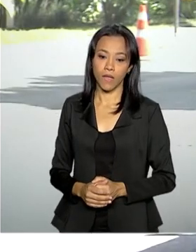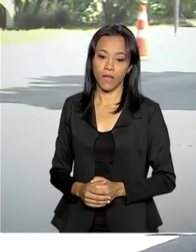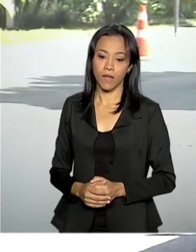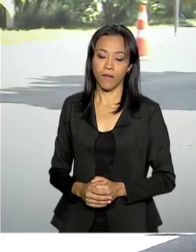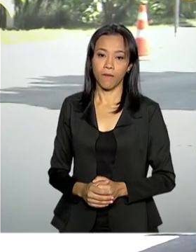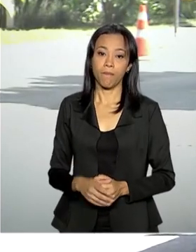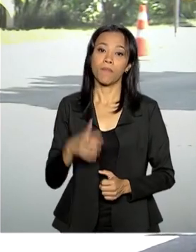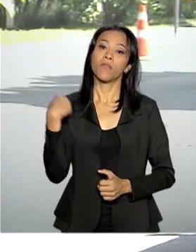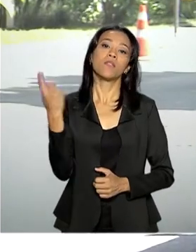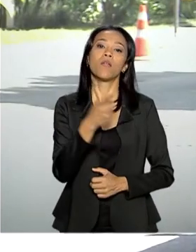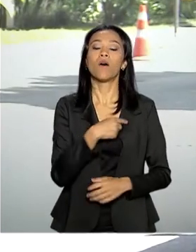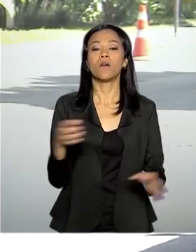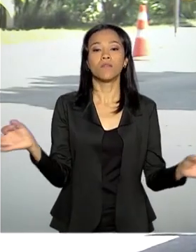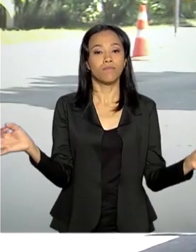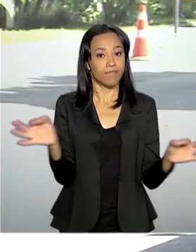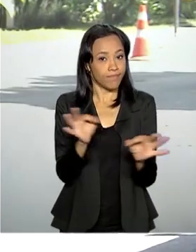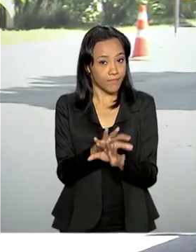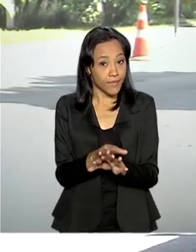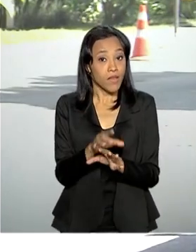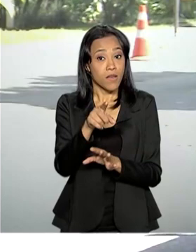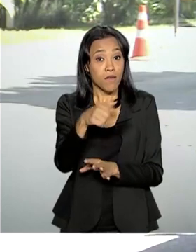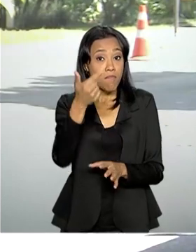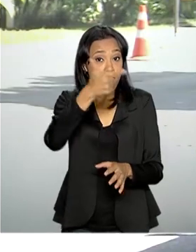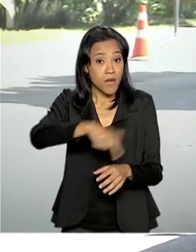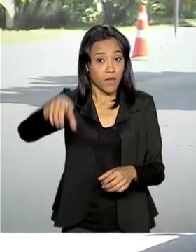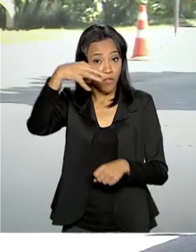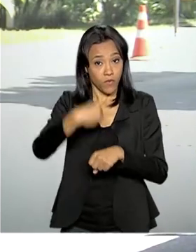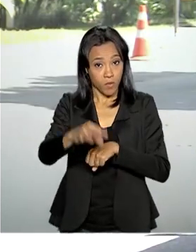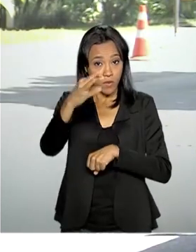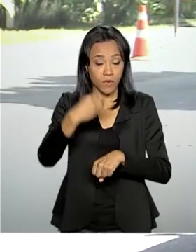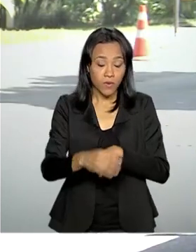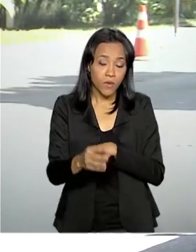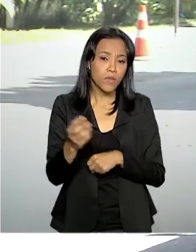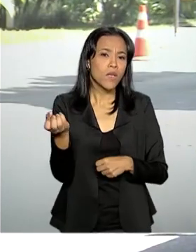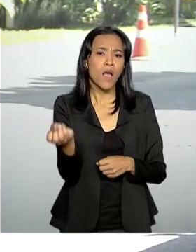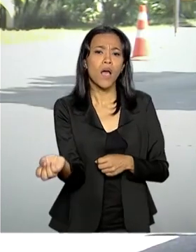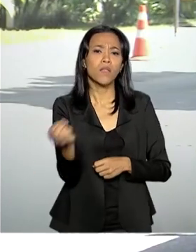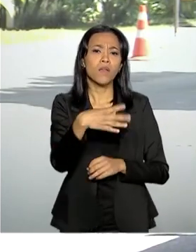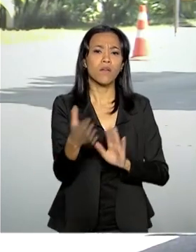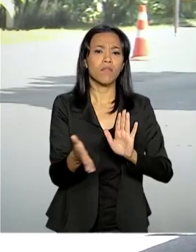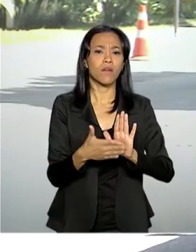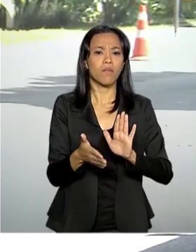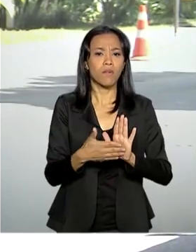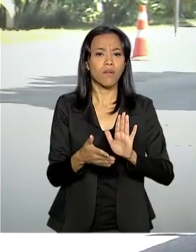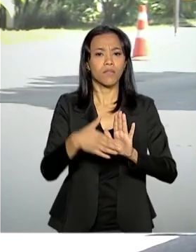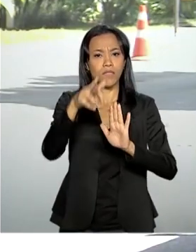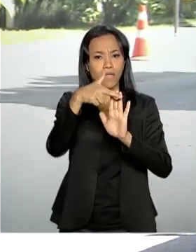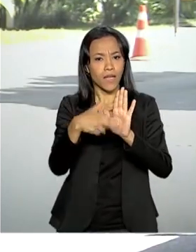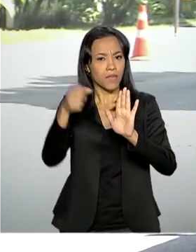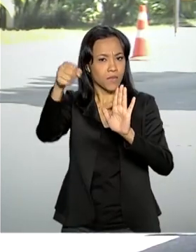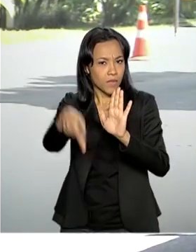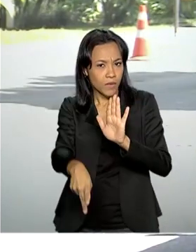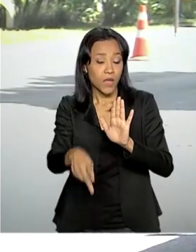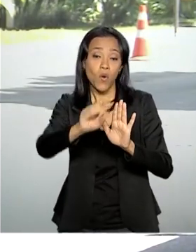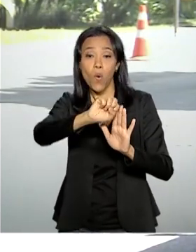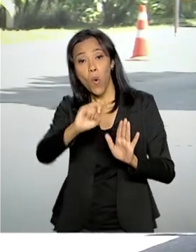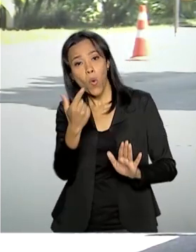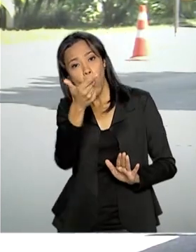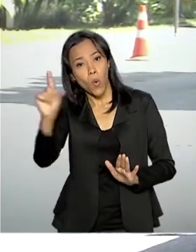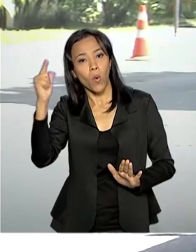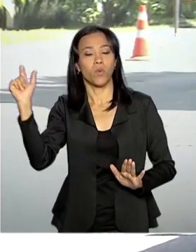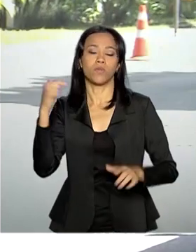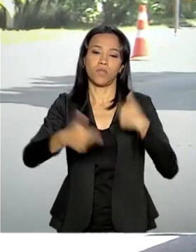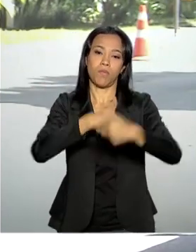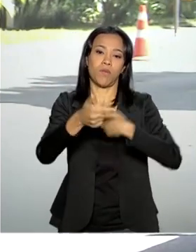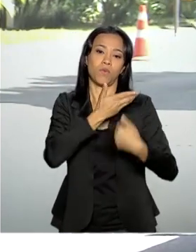Nós ficamos por aqui. Mais informações sobre a nova Previdência ou sobre ações do Governo Federal,